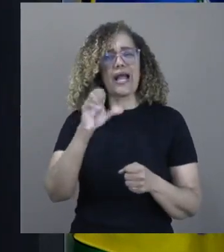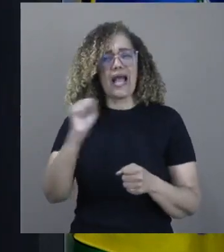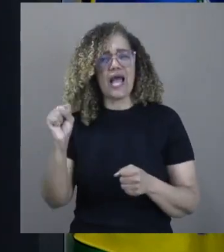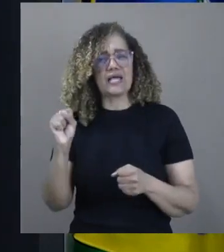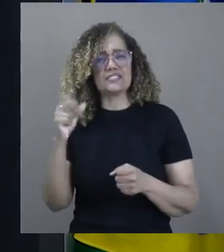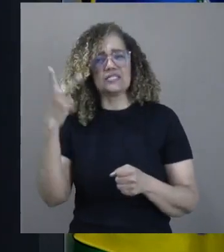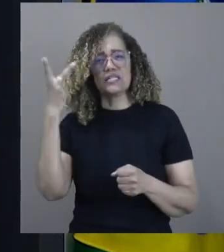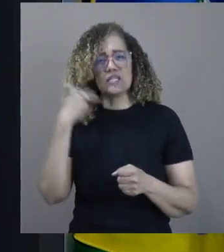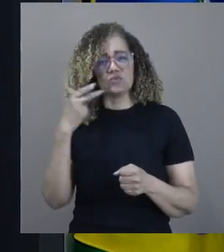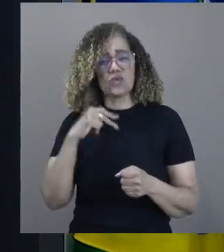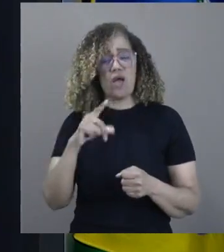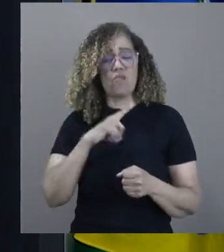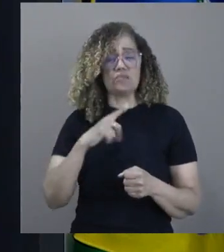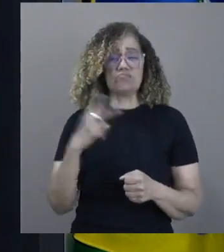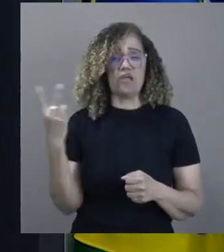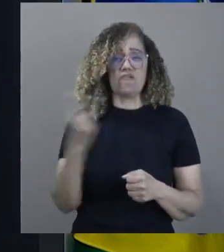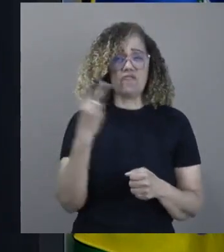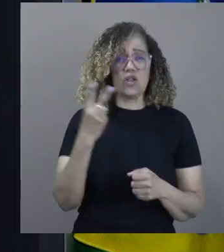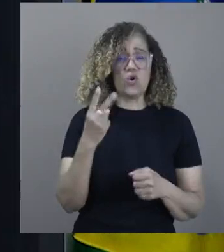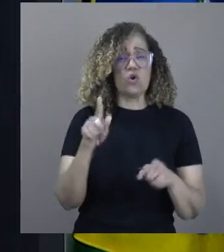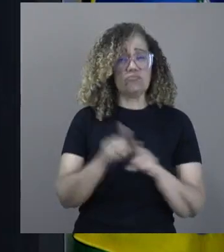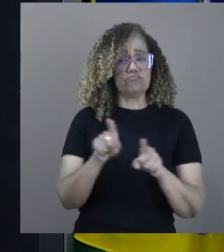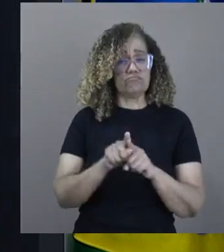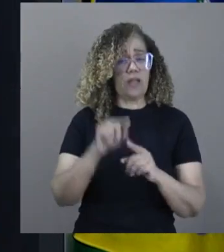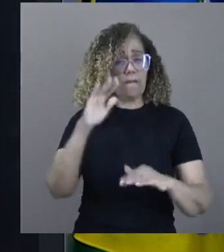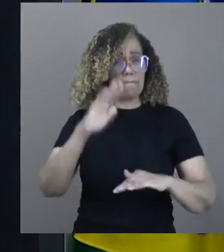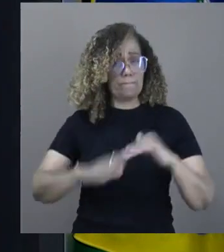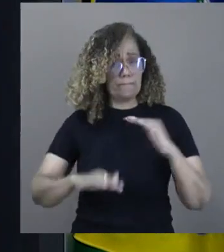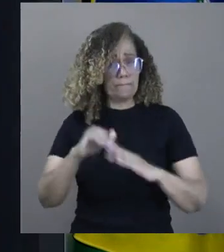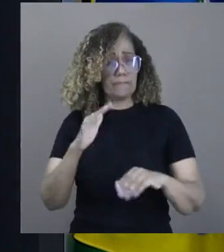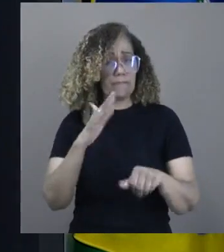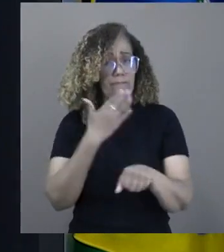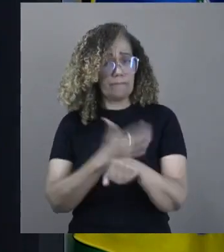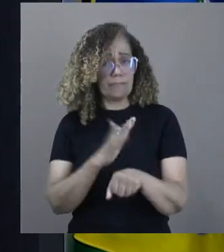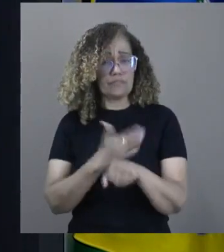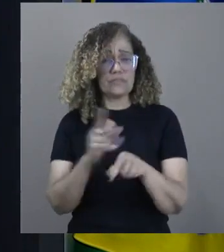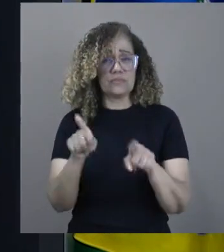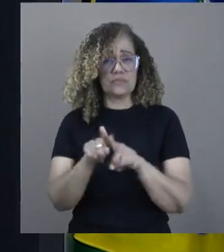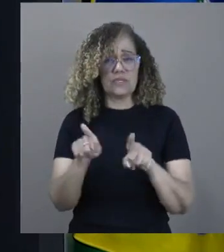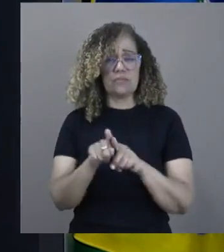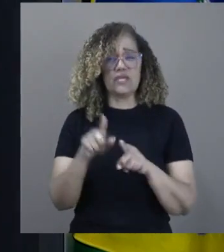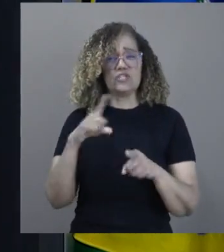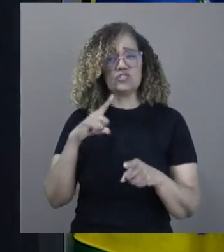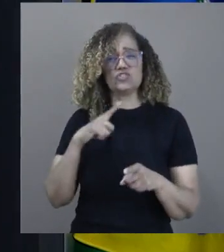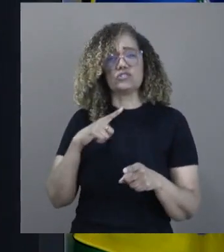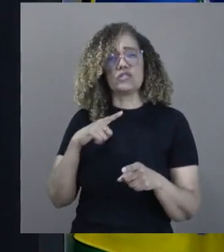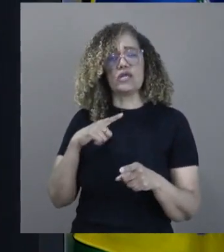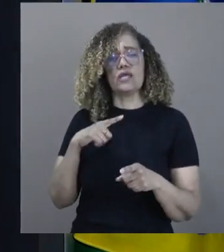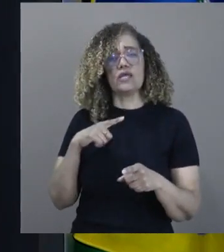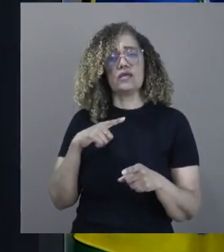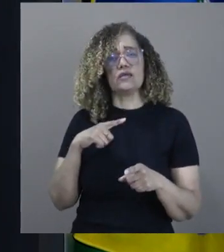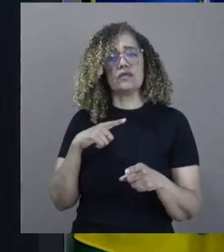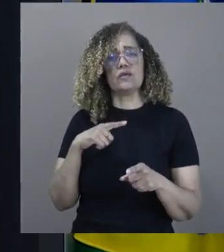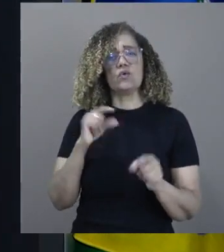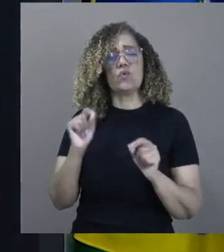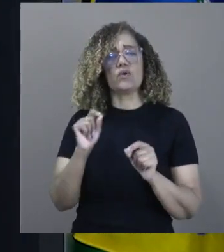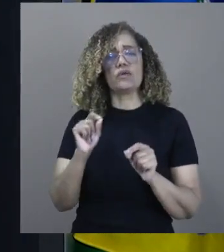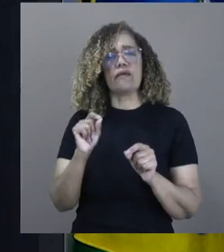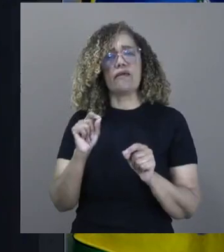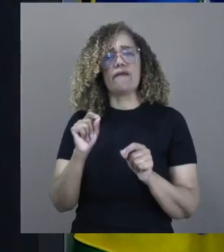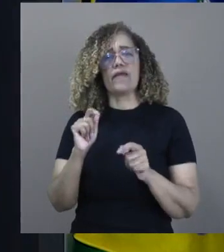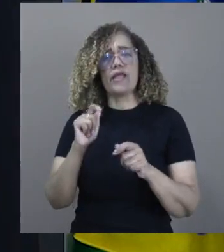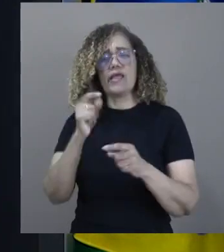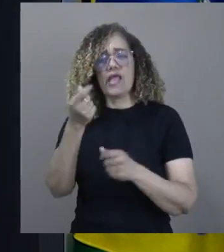preços competitivos praticados nos países exportadores desses fertilizantes, atrairá investimentos